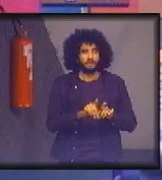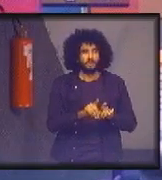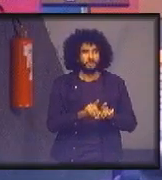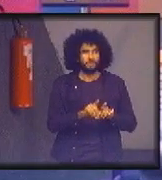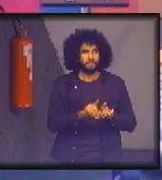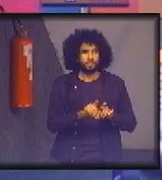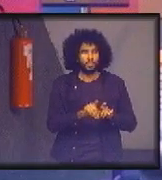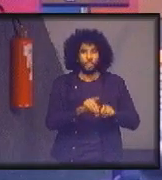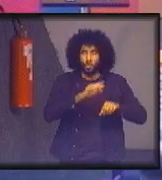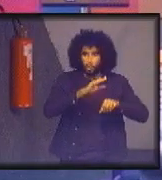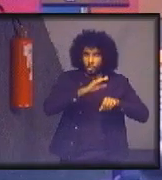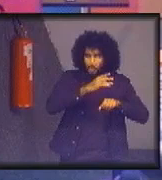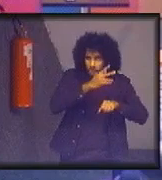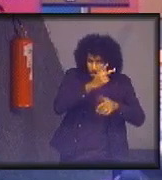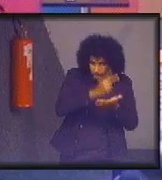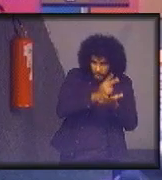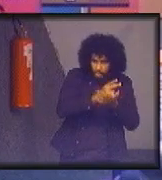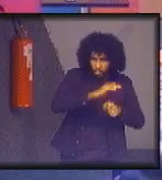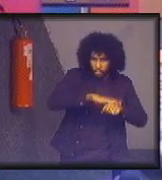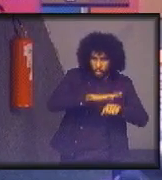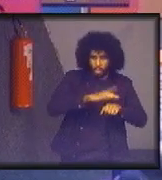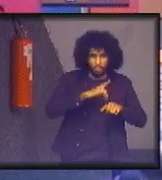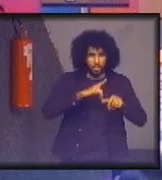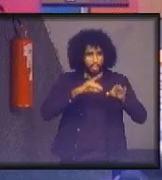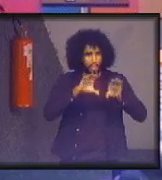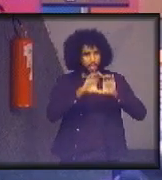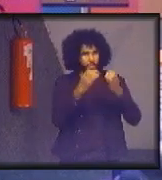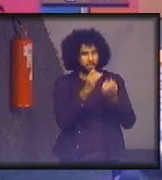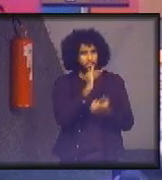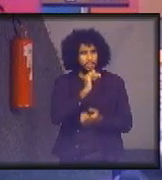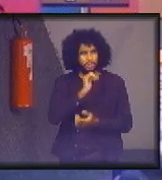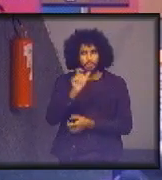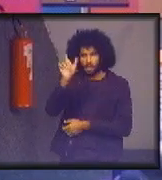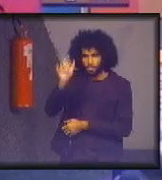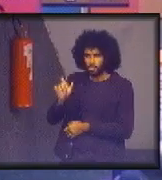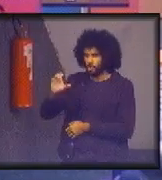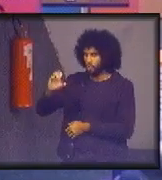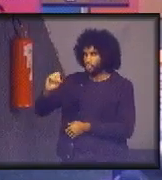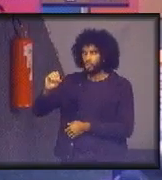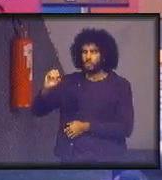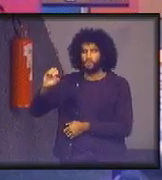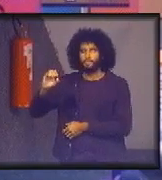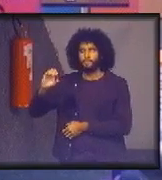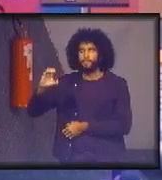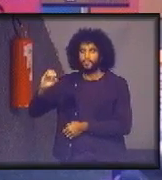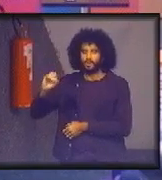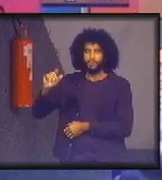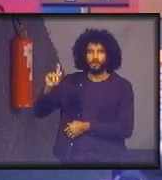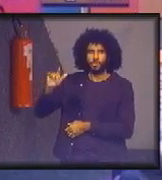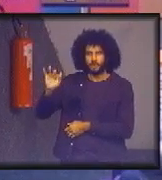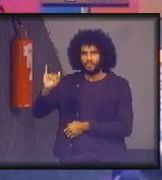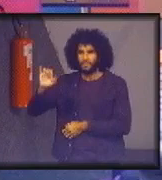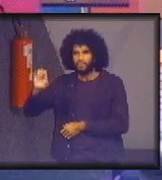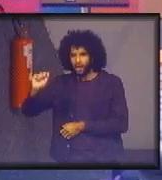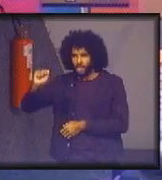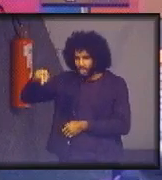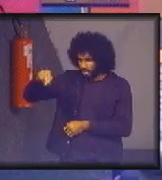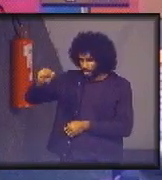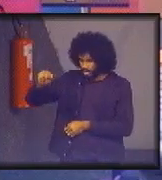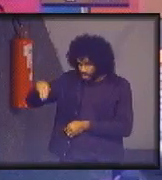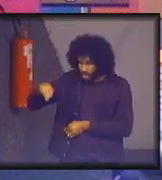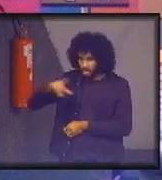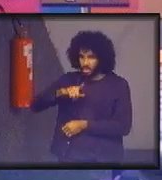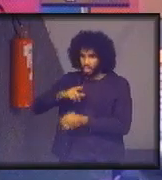simultaneamente às convenções, quer dizer, o Kofi Annan, que era secretário-geral, criou os Objetivos do Milênio. Agora,